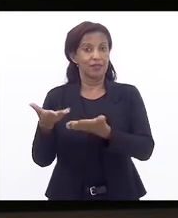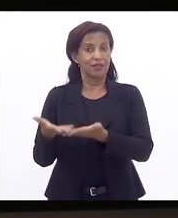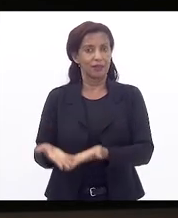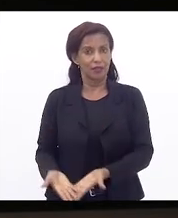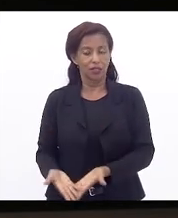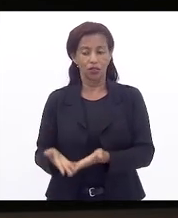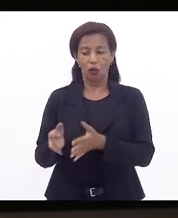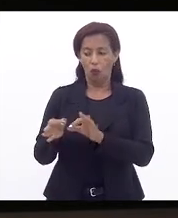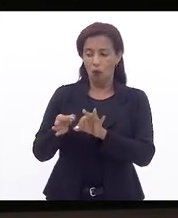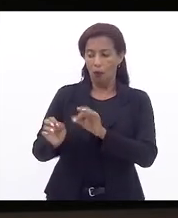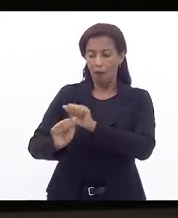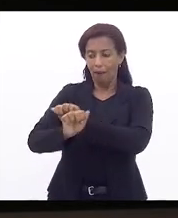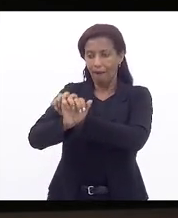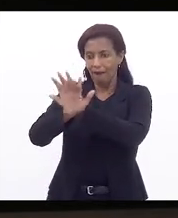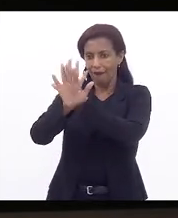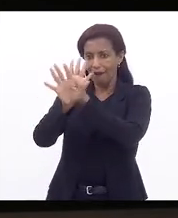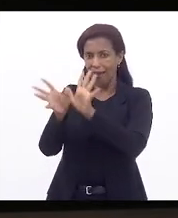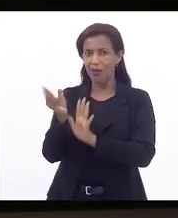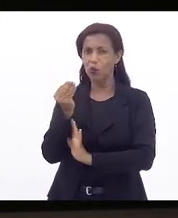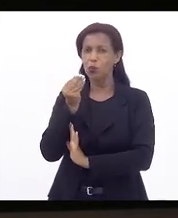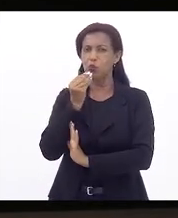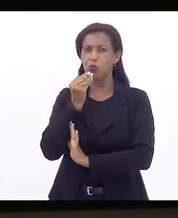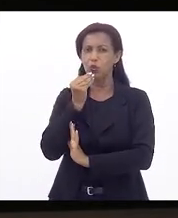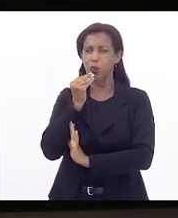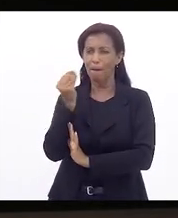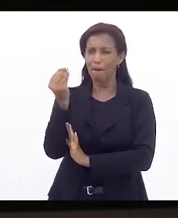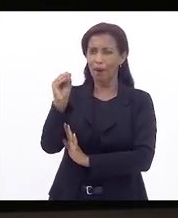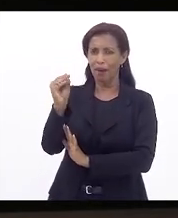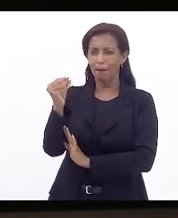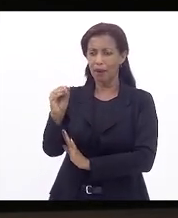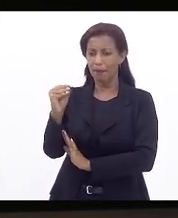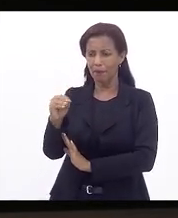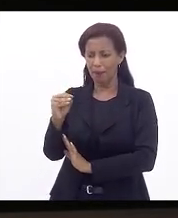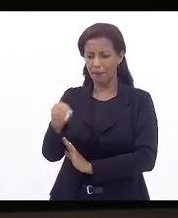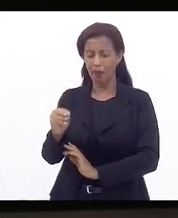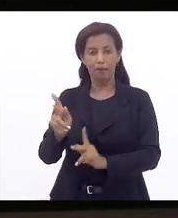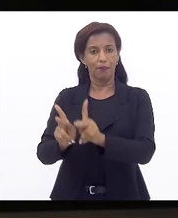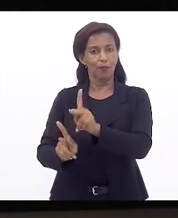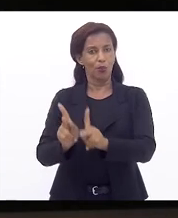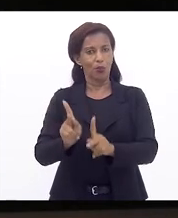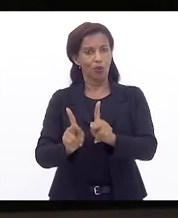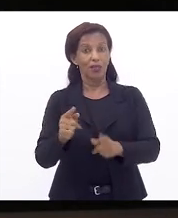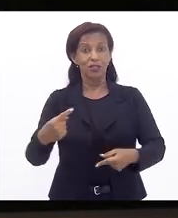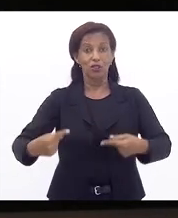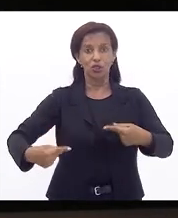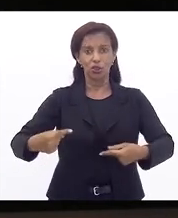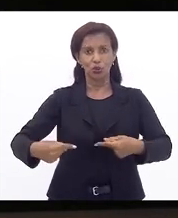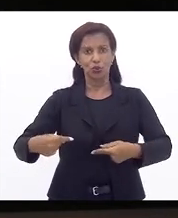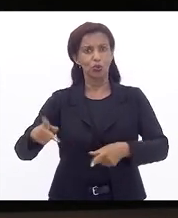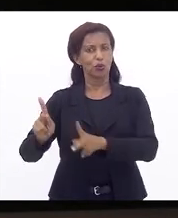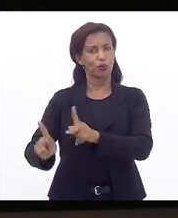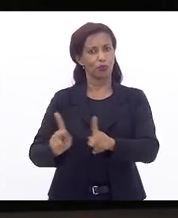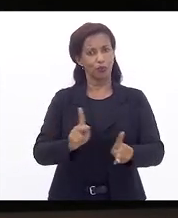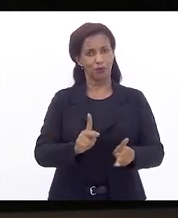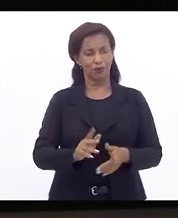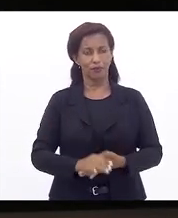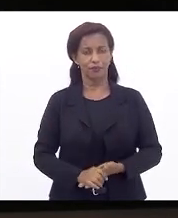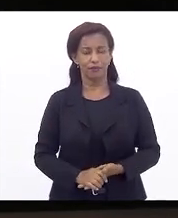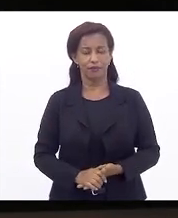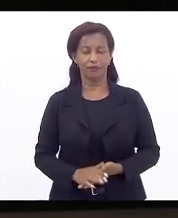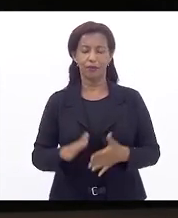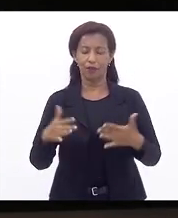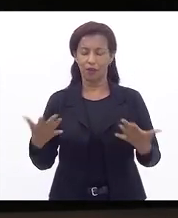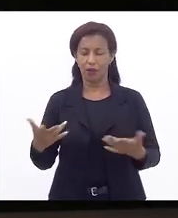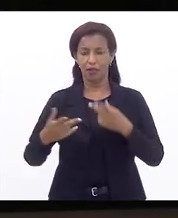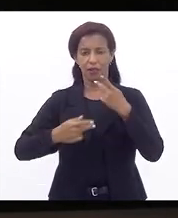de forma clara e transparente colocada para a população e discutido com essa população. Então, era isto